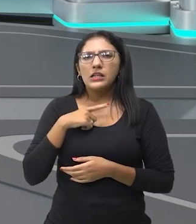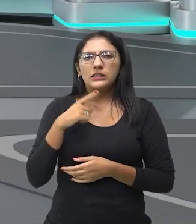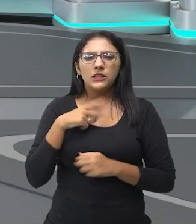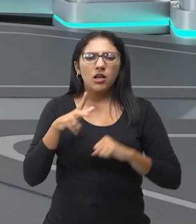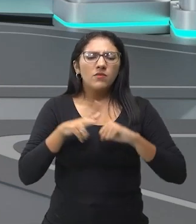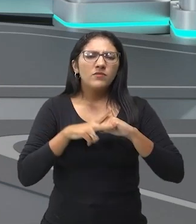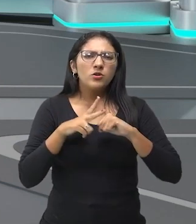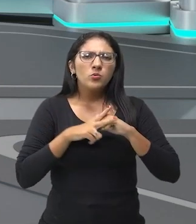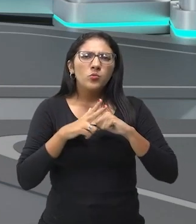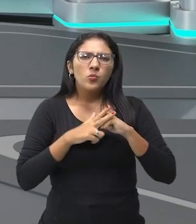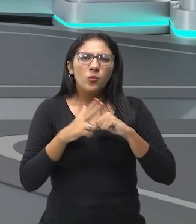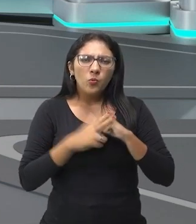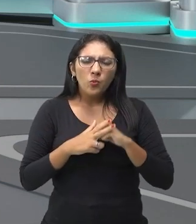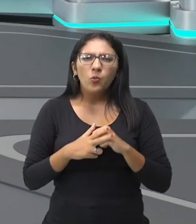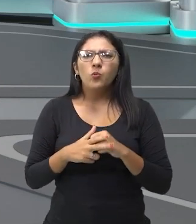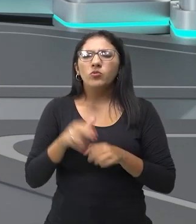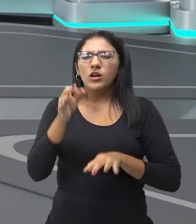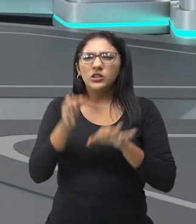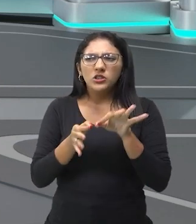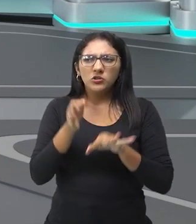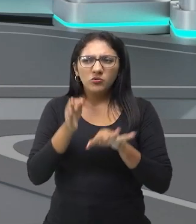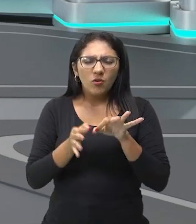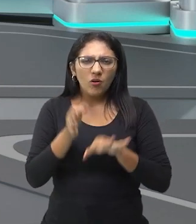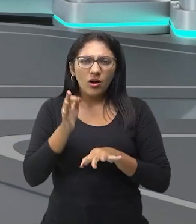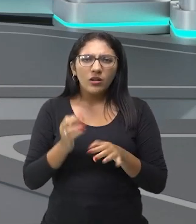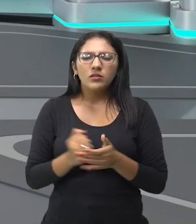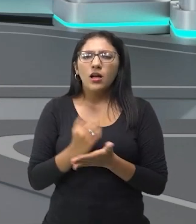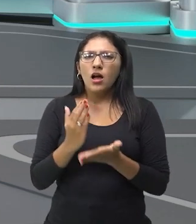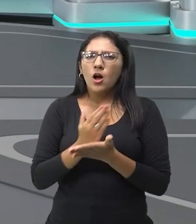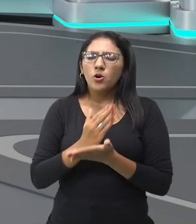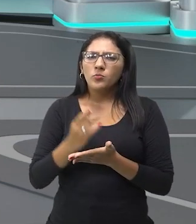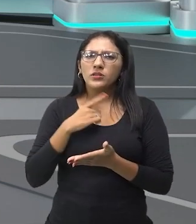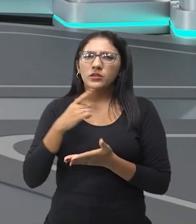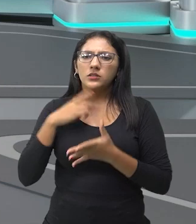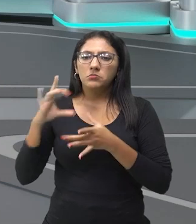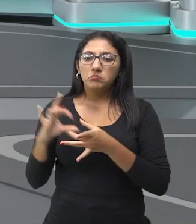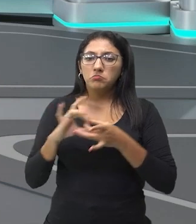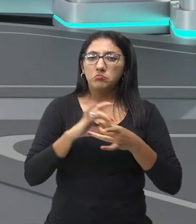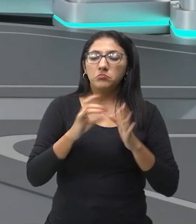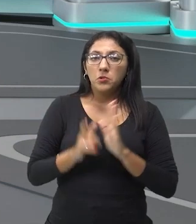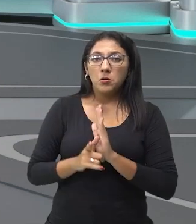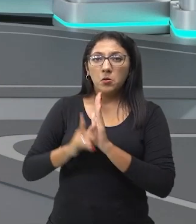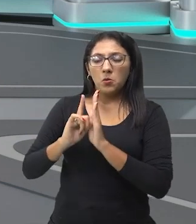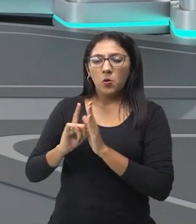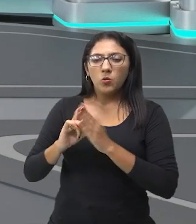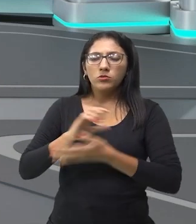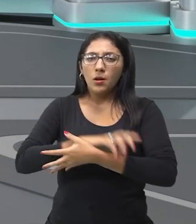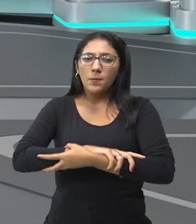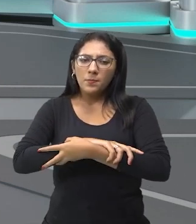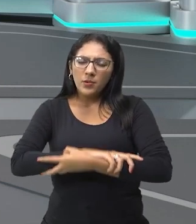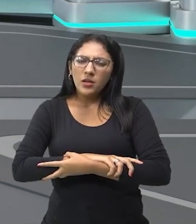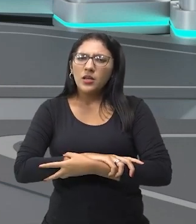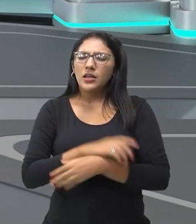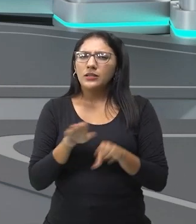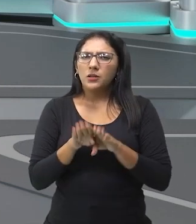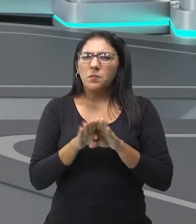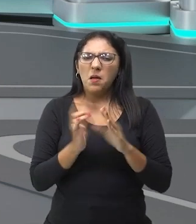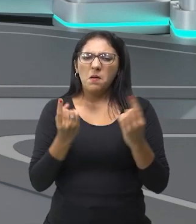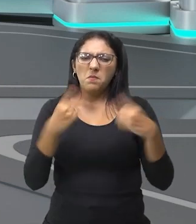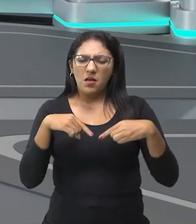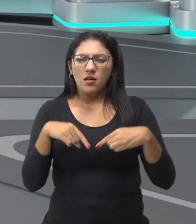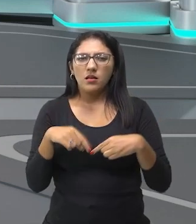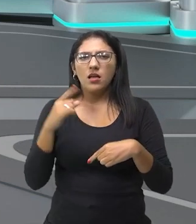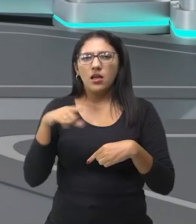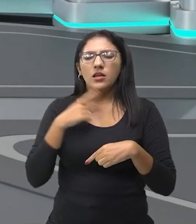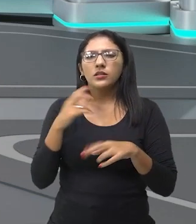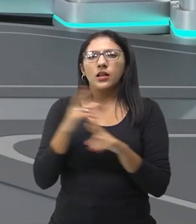viúvo advogado ou médico, ora é aliado de Pantalone, ora rival. Representa o marido